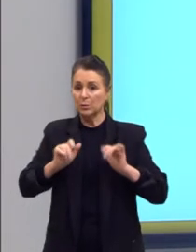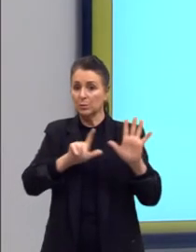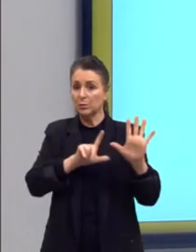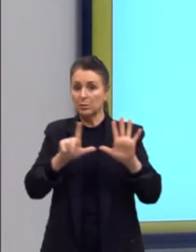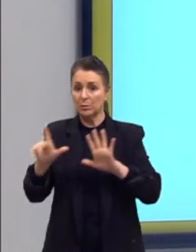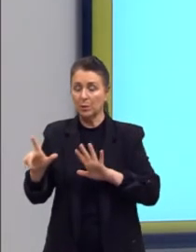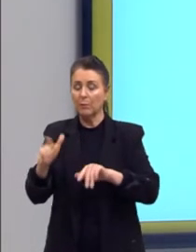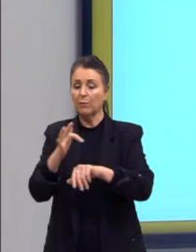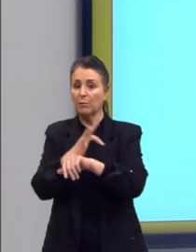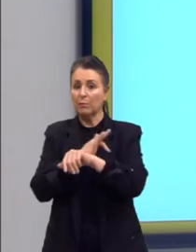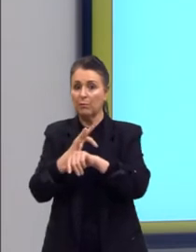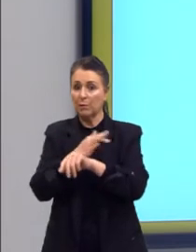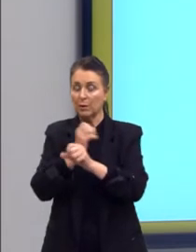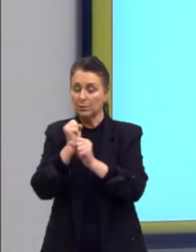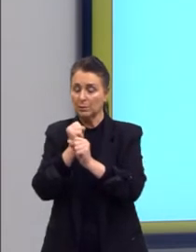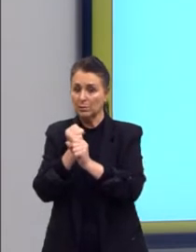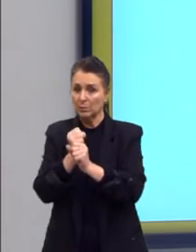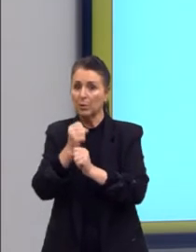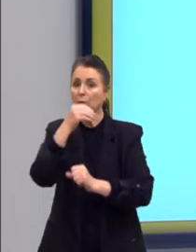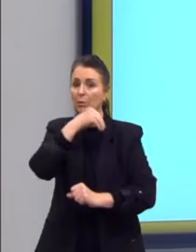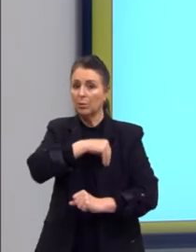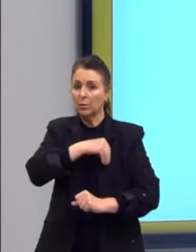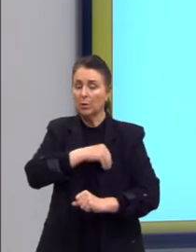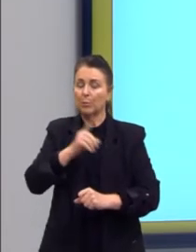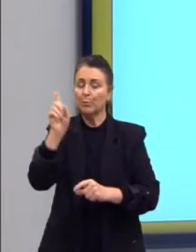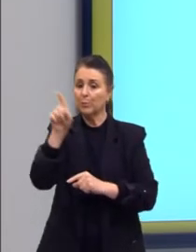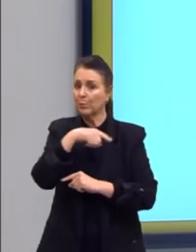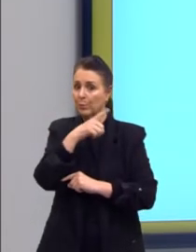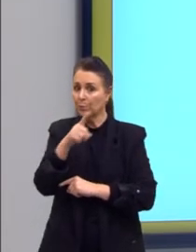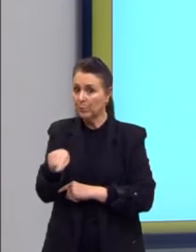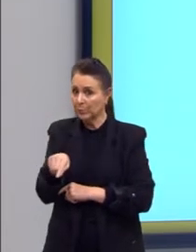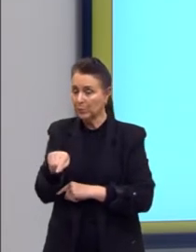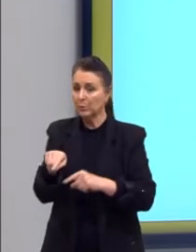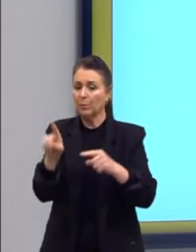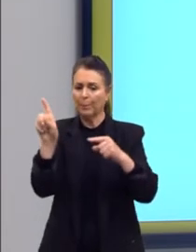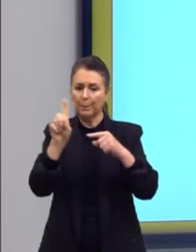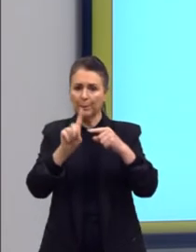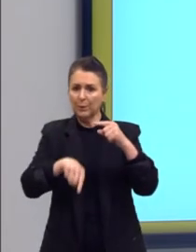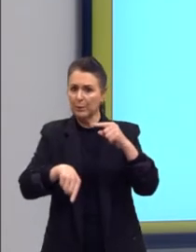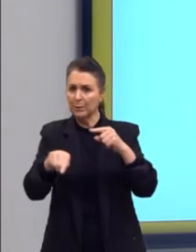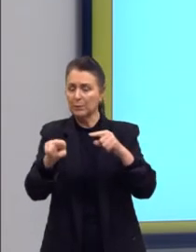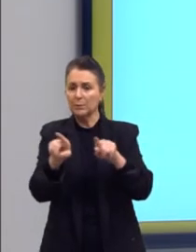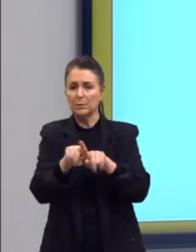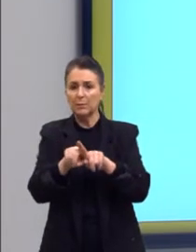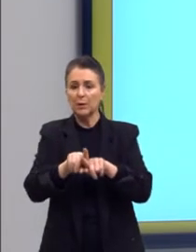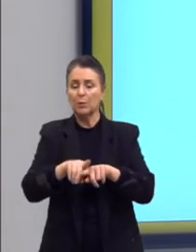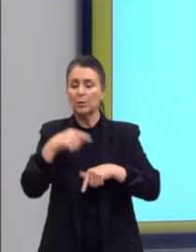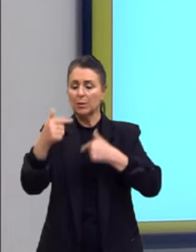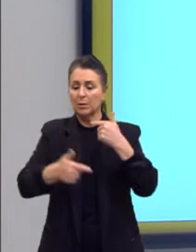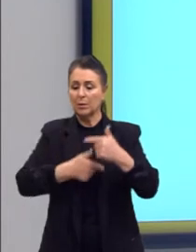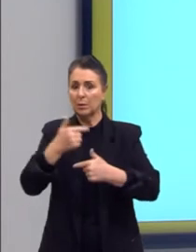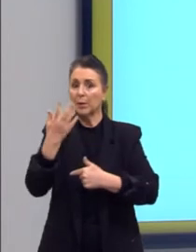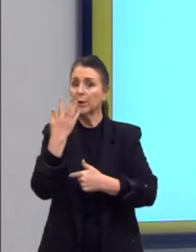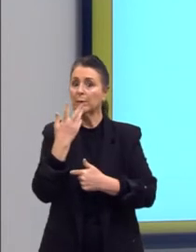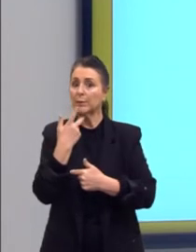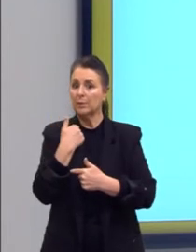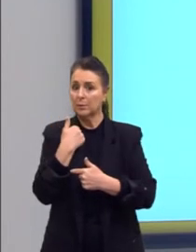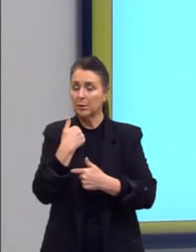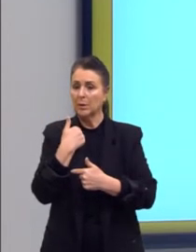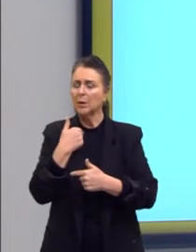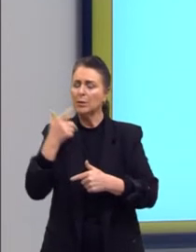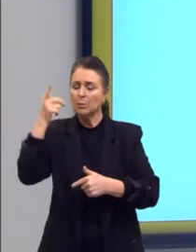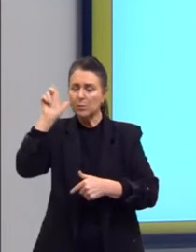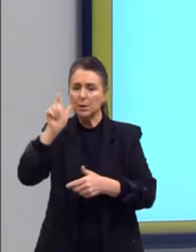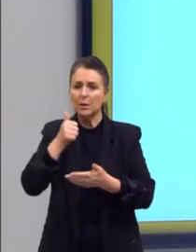remuneradas, proibição do trabalho infantil. Esses direitos, gente, foram fundamentais para garantir um mínimo de dignidade